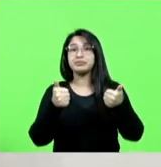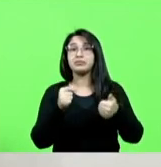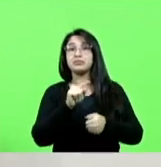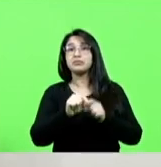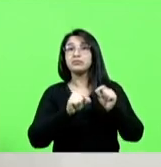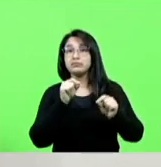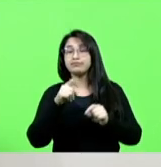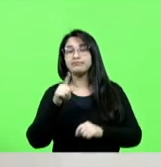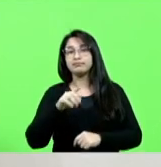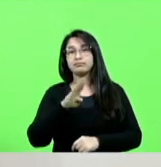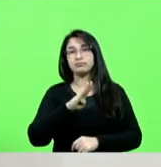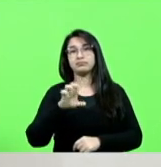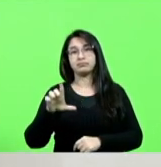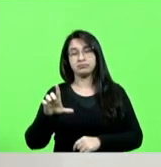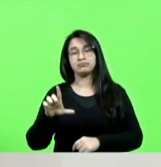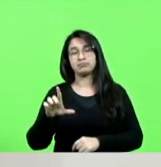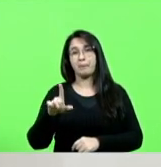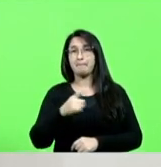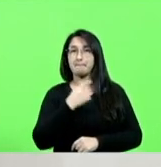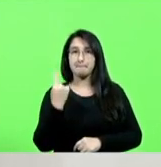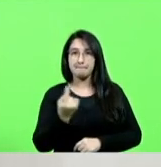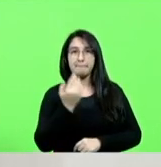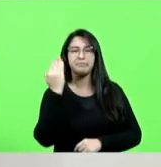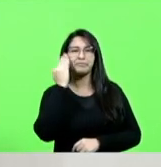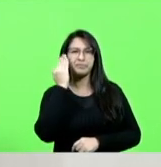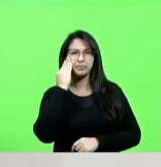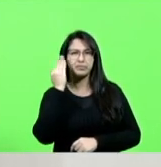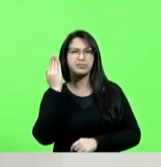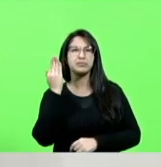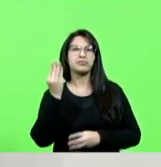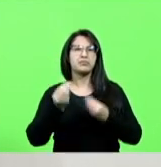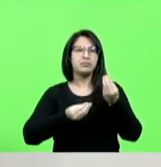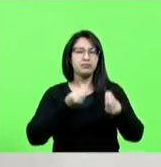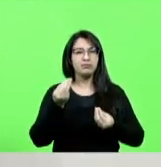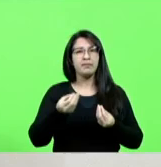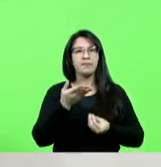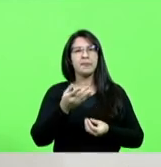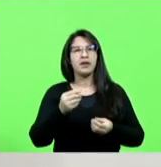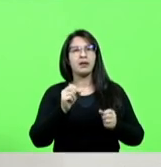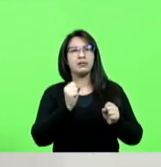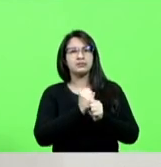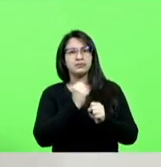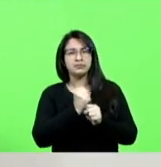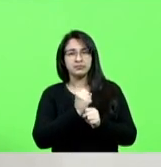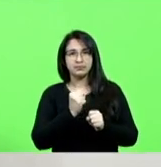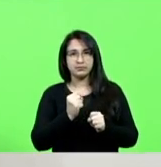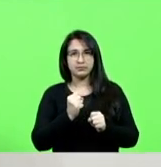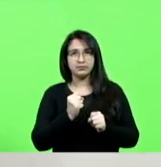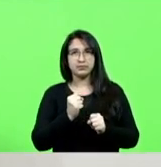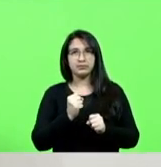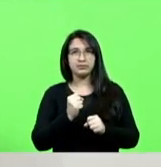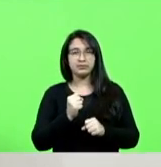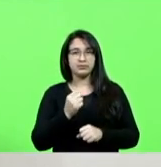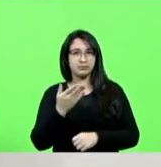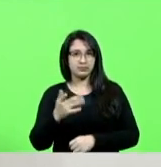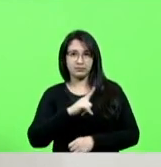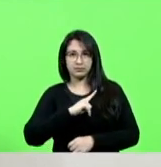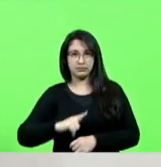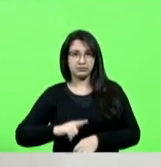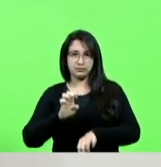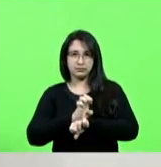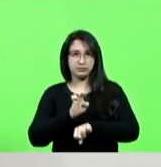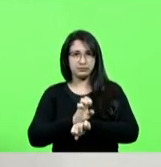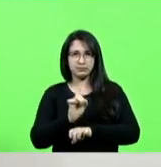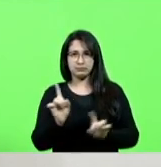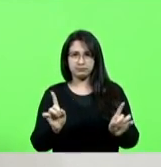somos nós que entendemos o que tem que ter nesse centro de eventos como ele deve ser construído e não o governo do estado então